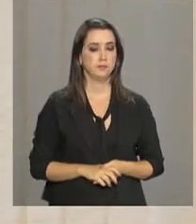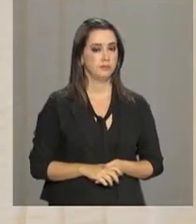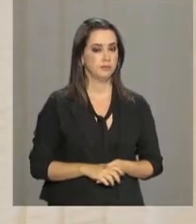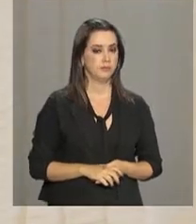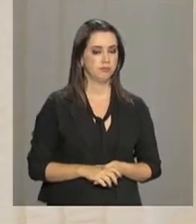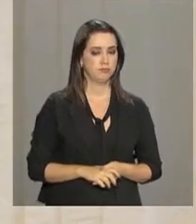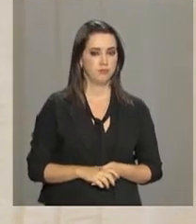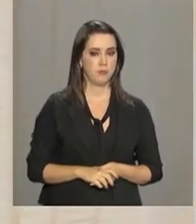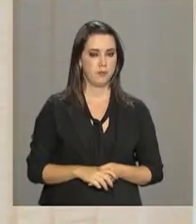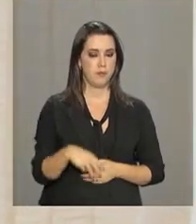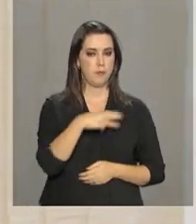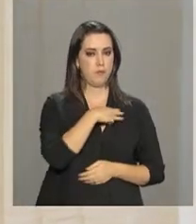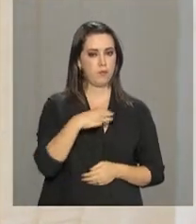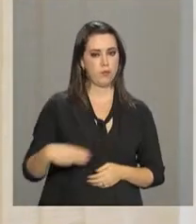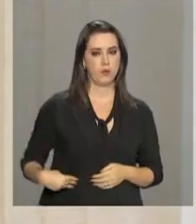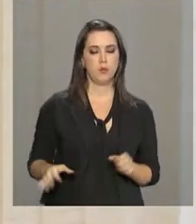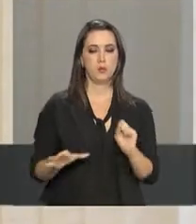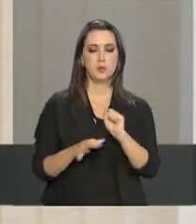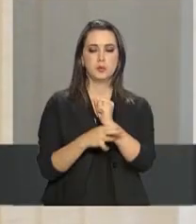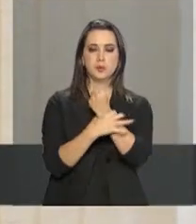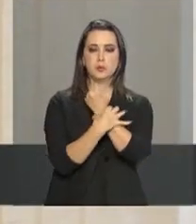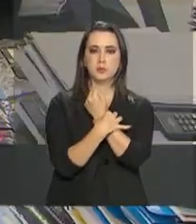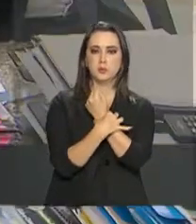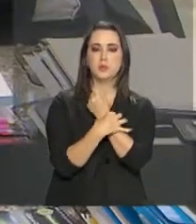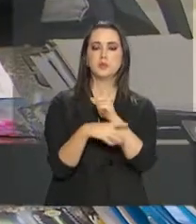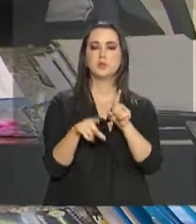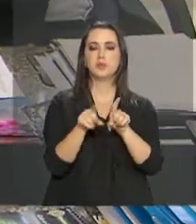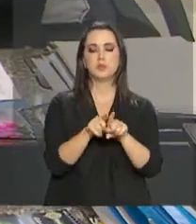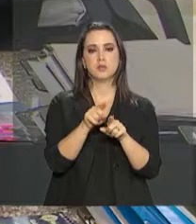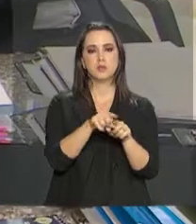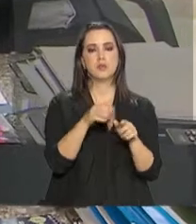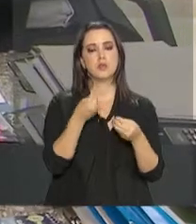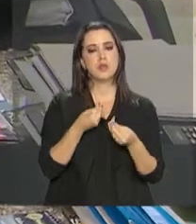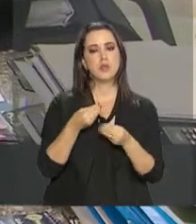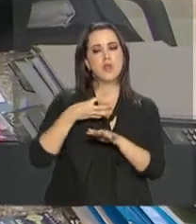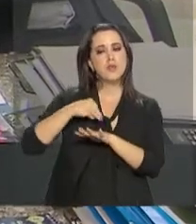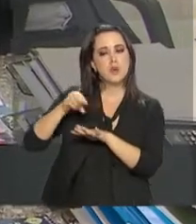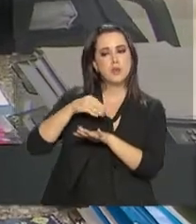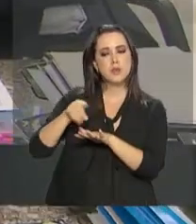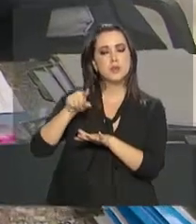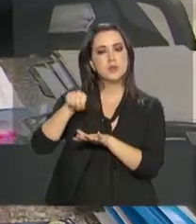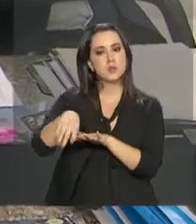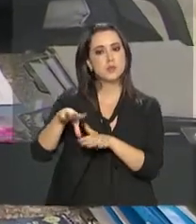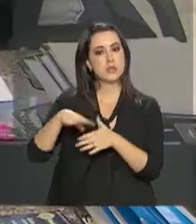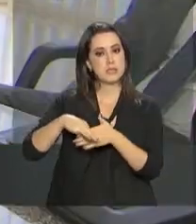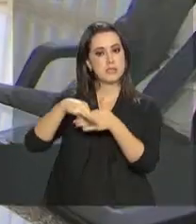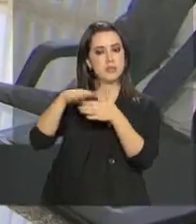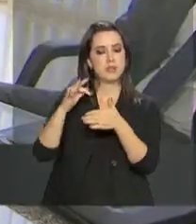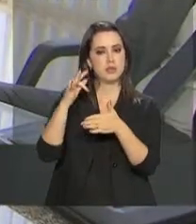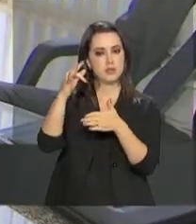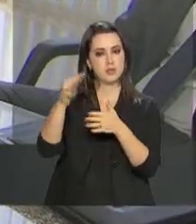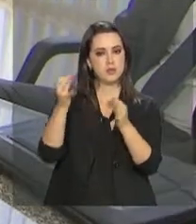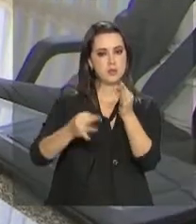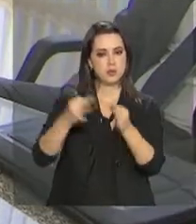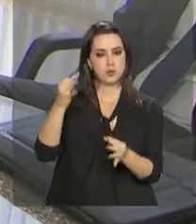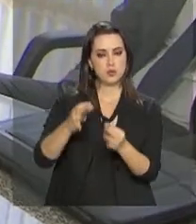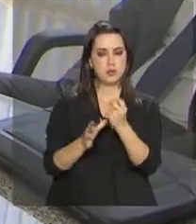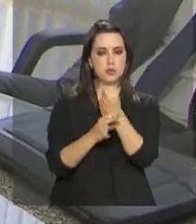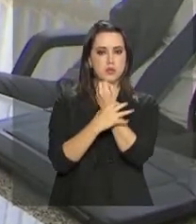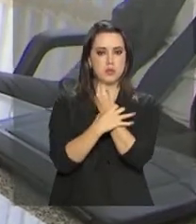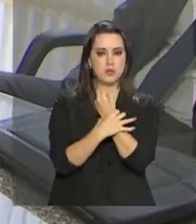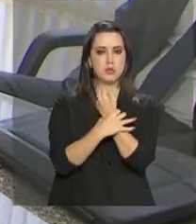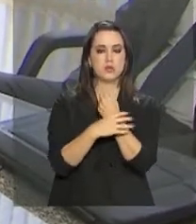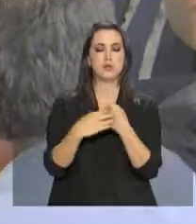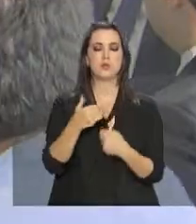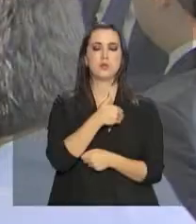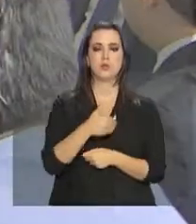O ministro da Segurança Pública, Raul Jungmann, passou a Sérgio Moro, que comandará a pasta da Justiça e da Segurança no governo